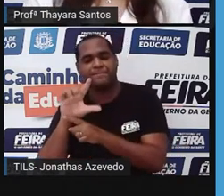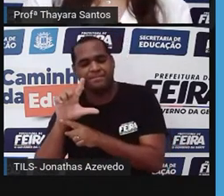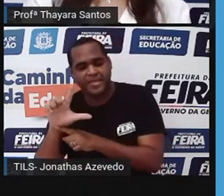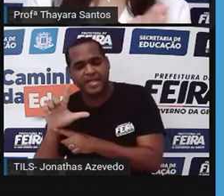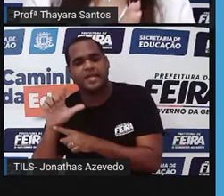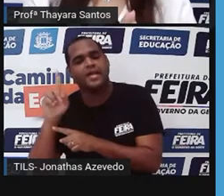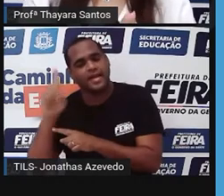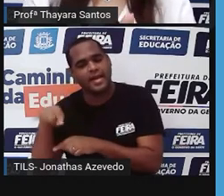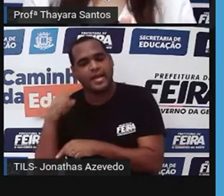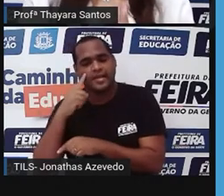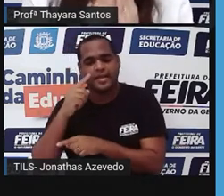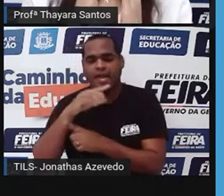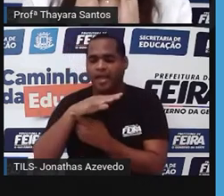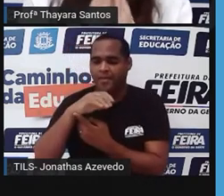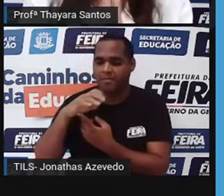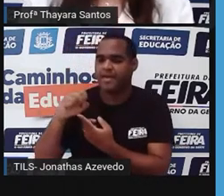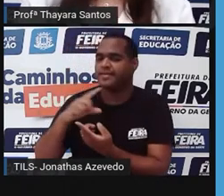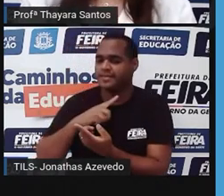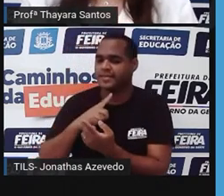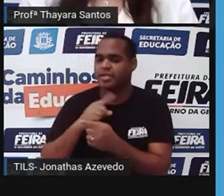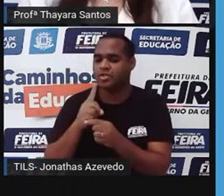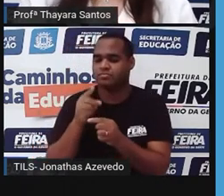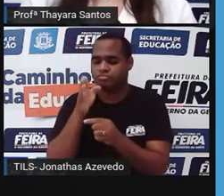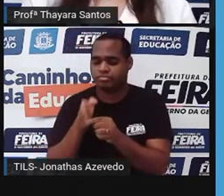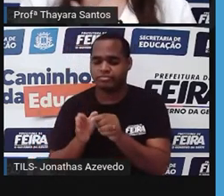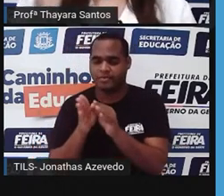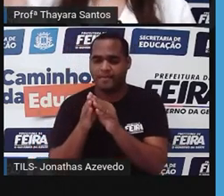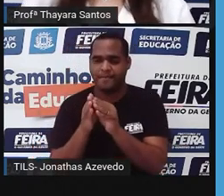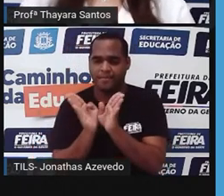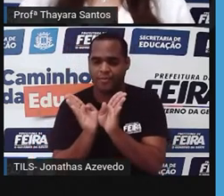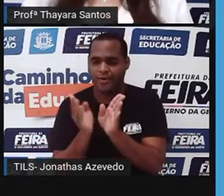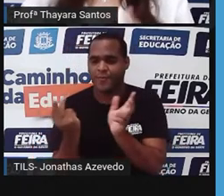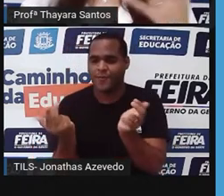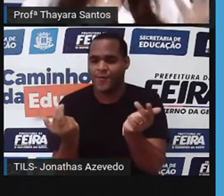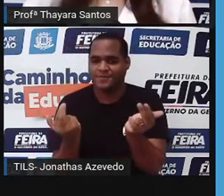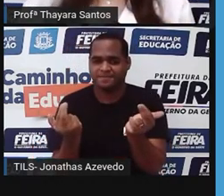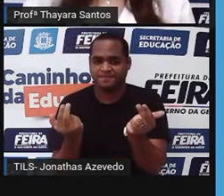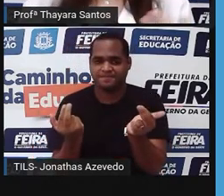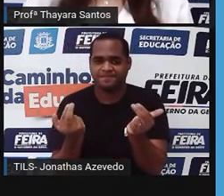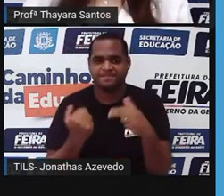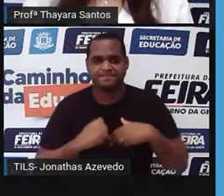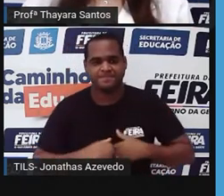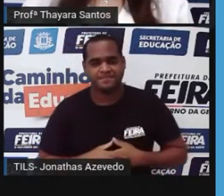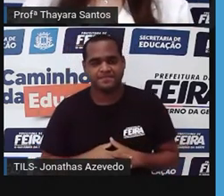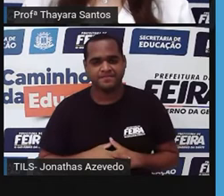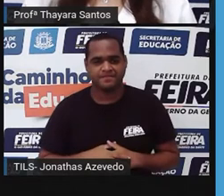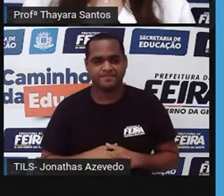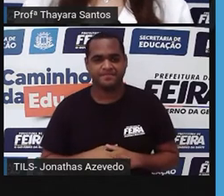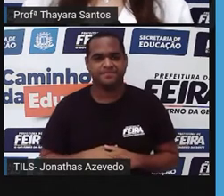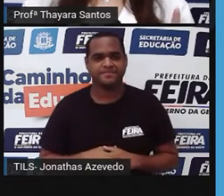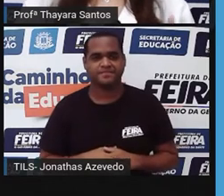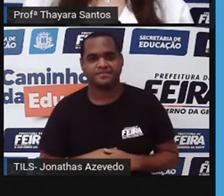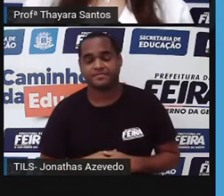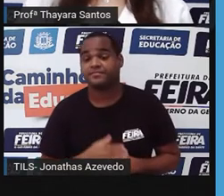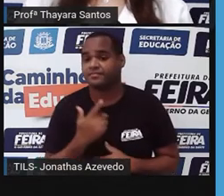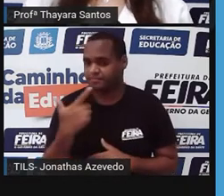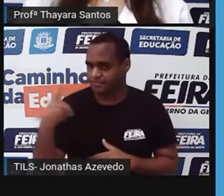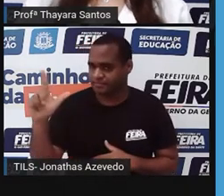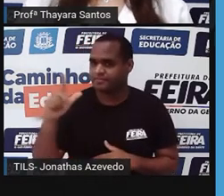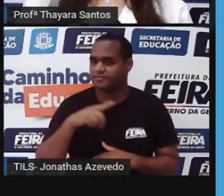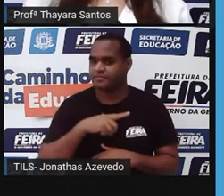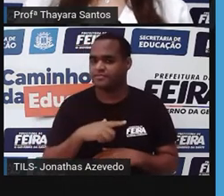assim como os molucos também tinham. Se a gente cortar ele no meio, tudo que tem de um lado vai aparecer também do outro. E eles